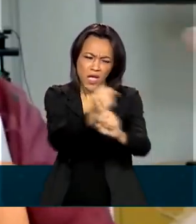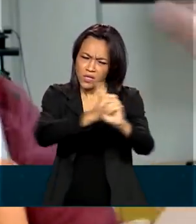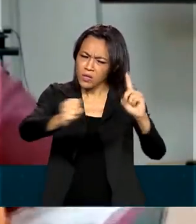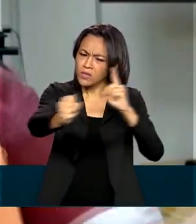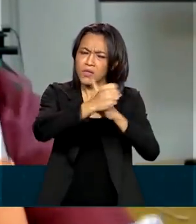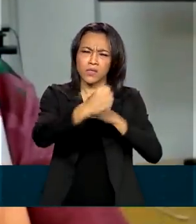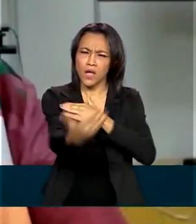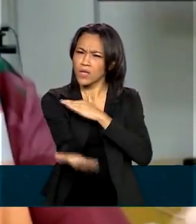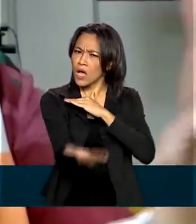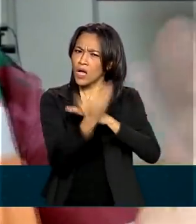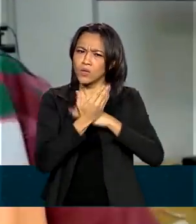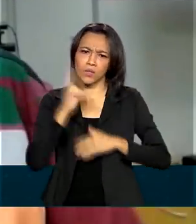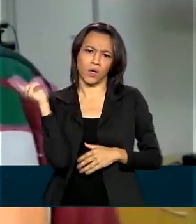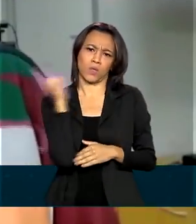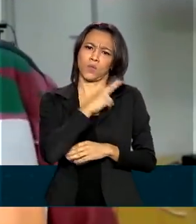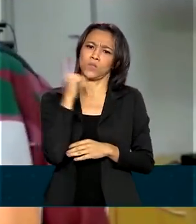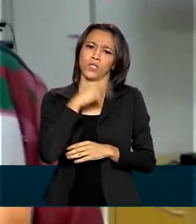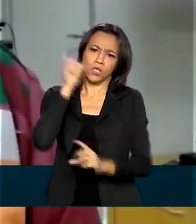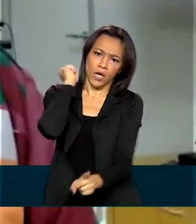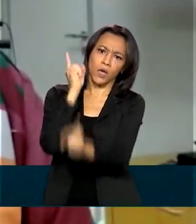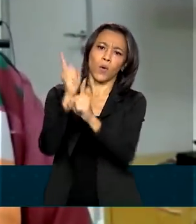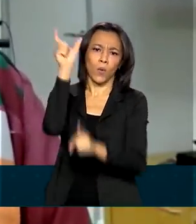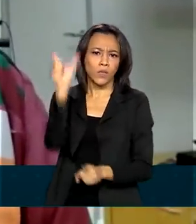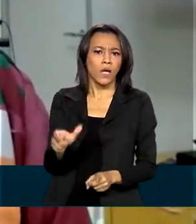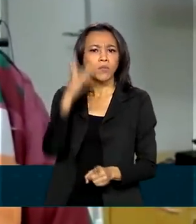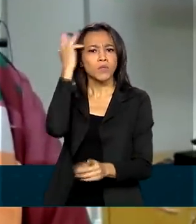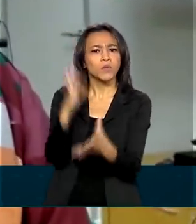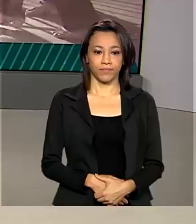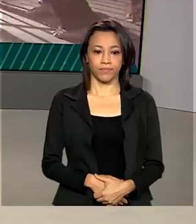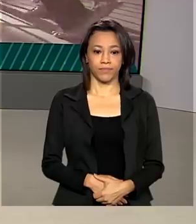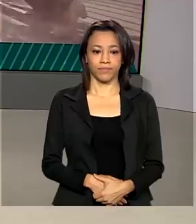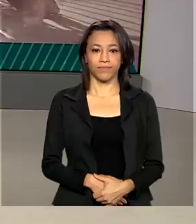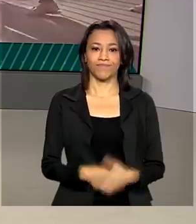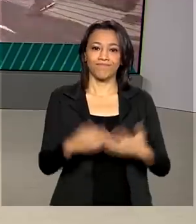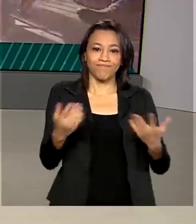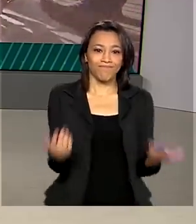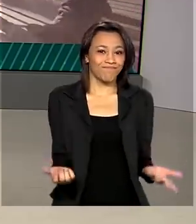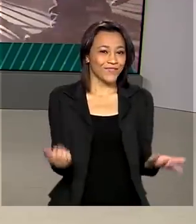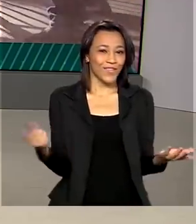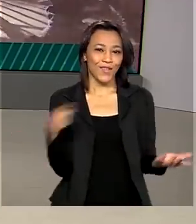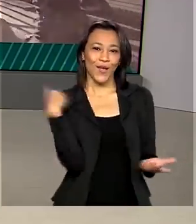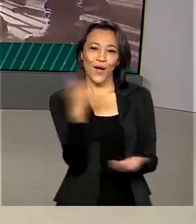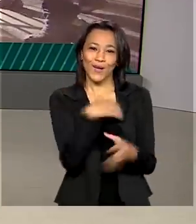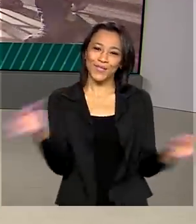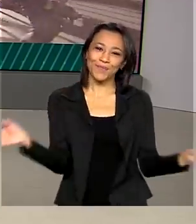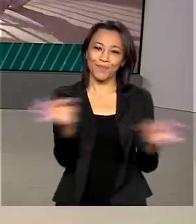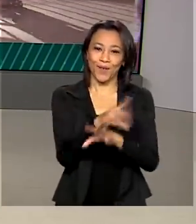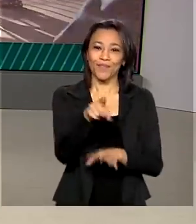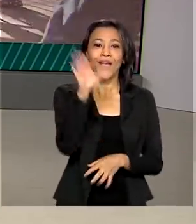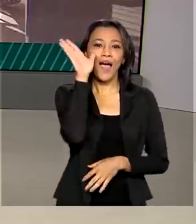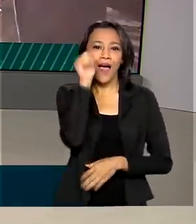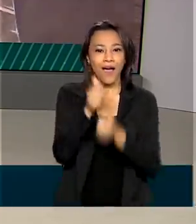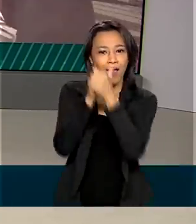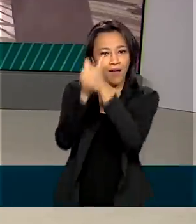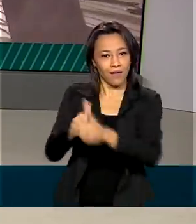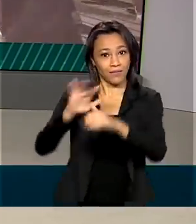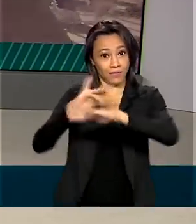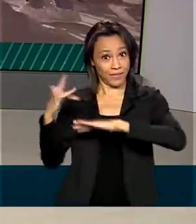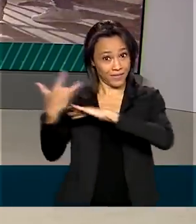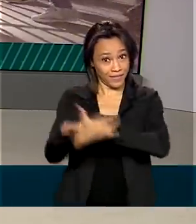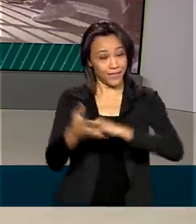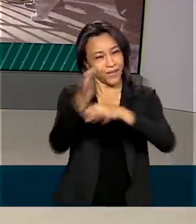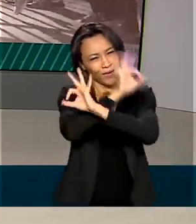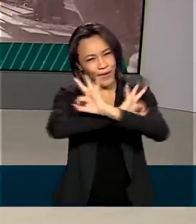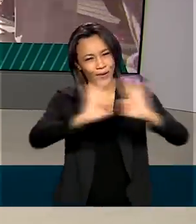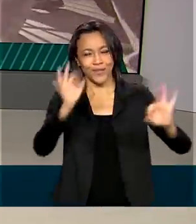nos ajudar imediatamente a encontrar a pessoa desaparecida. O Brasil em Dia termina aqui. Nos acompanhe também pelas redes sociais.